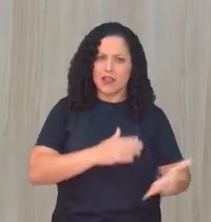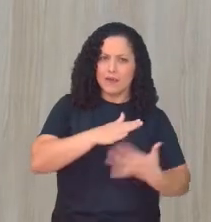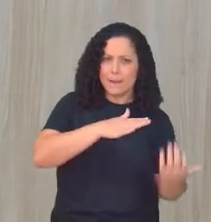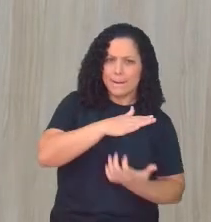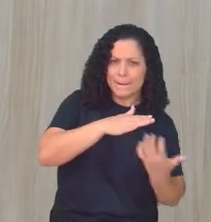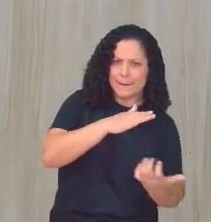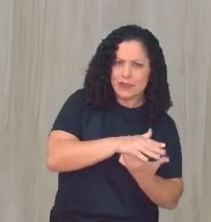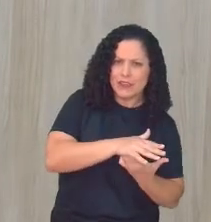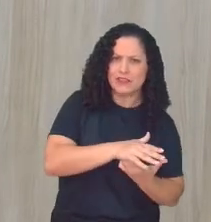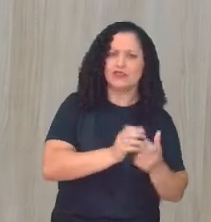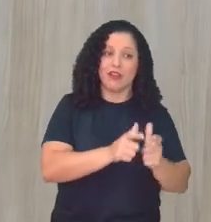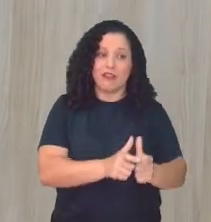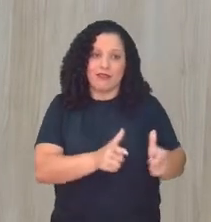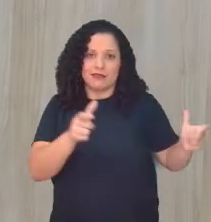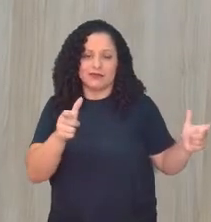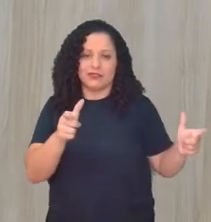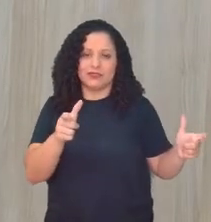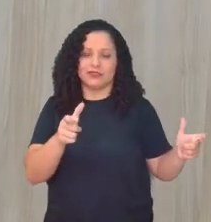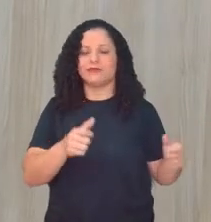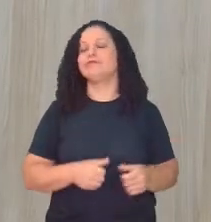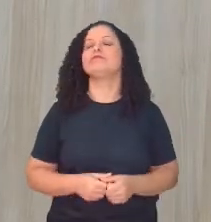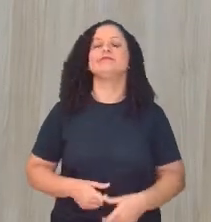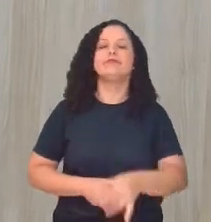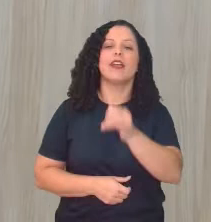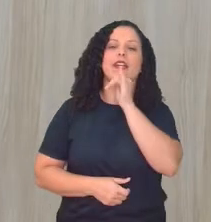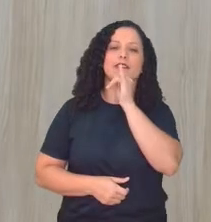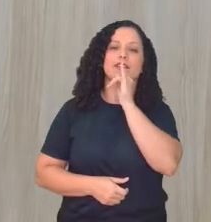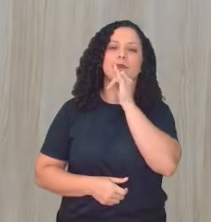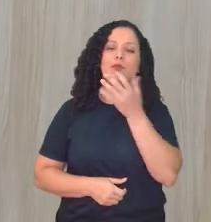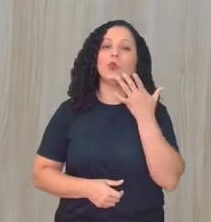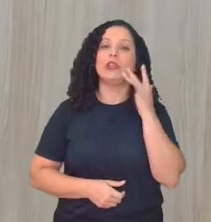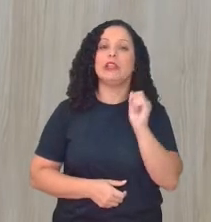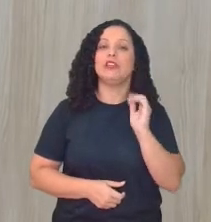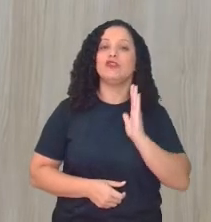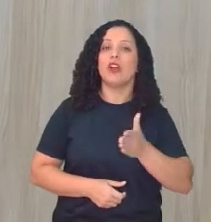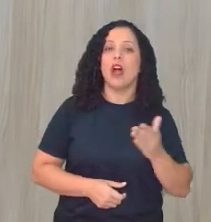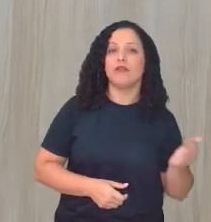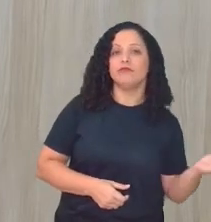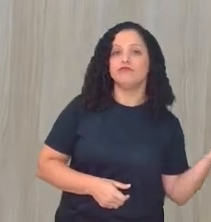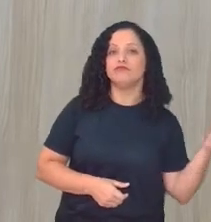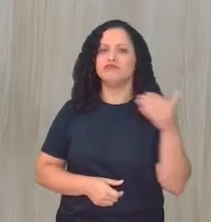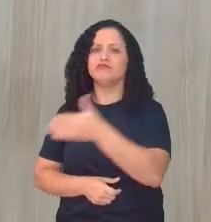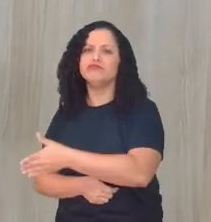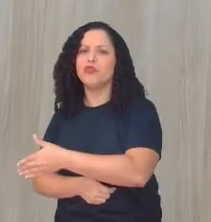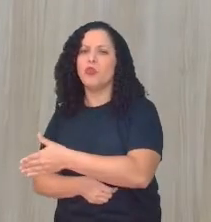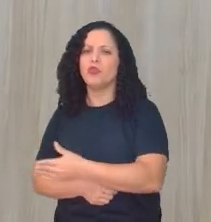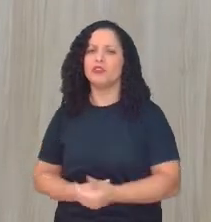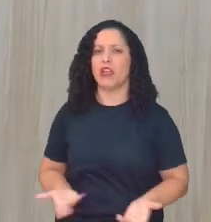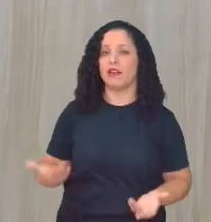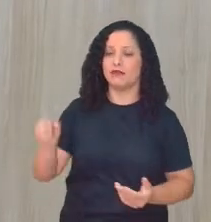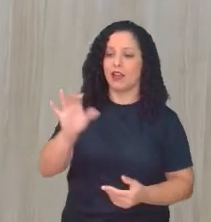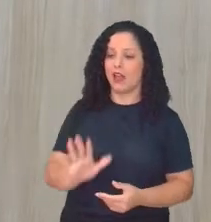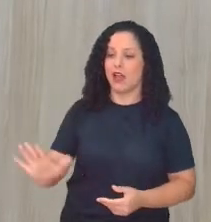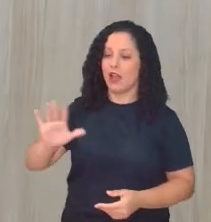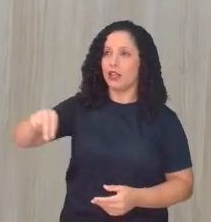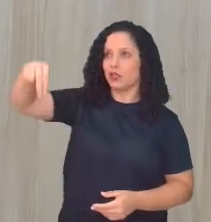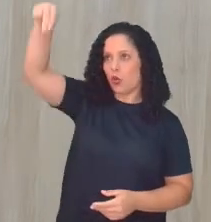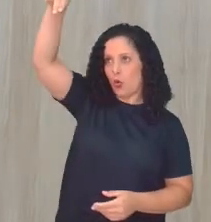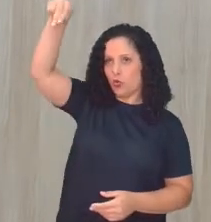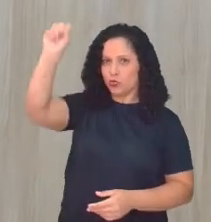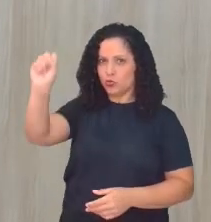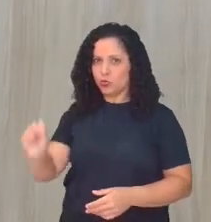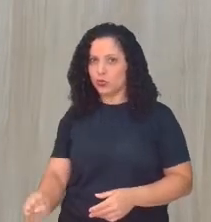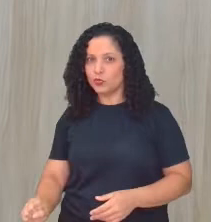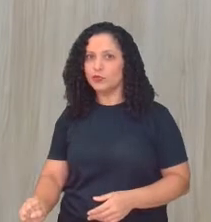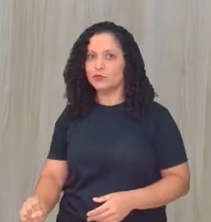É só pegar, por exemplo, quem já esteve aí viajando pelo litoral, tanto o norte quanto o sul, a gente vai ter um momento